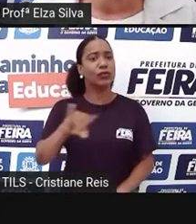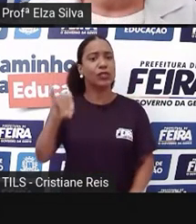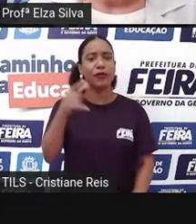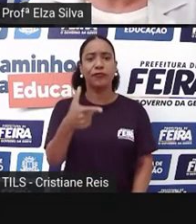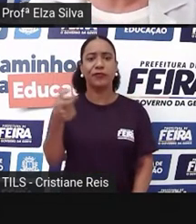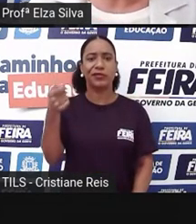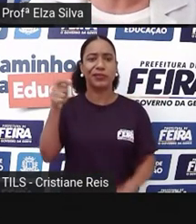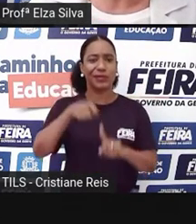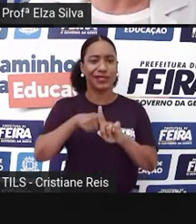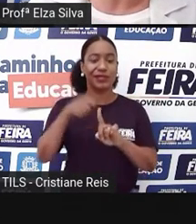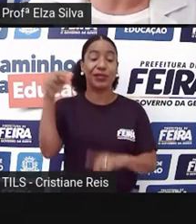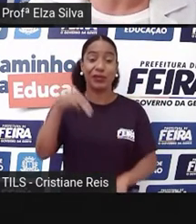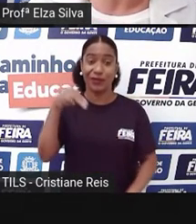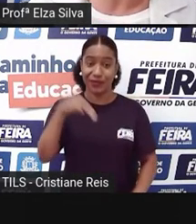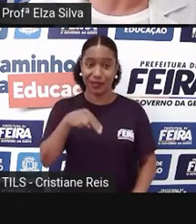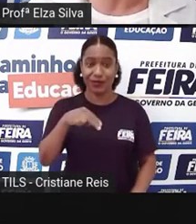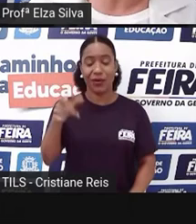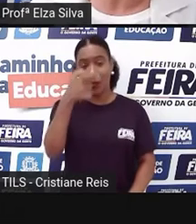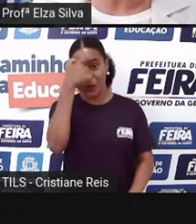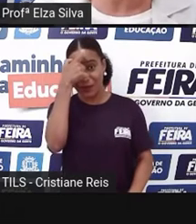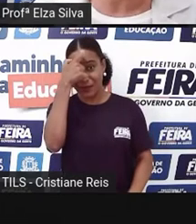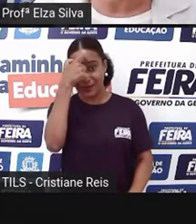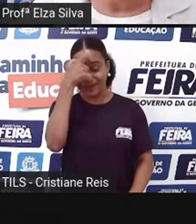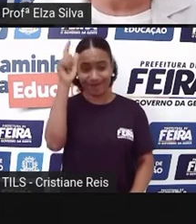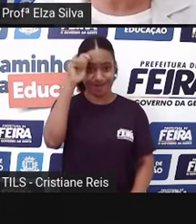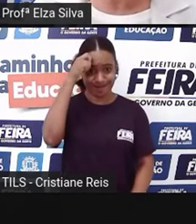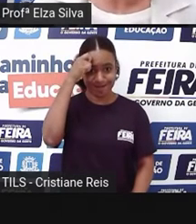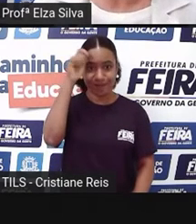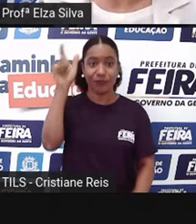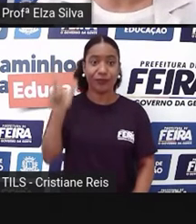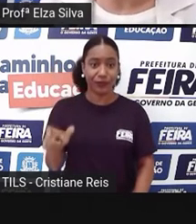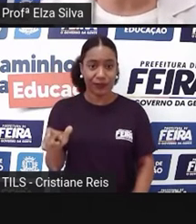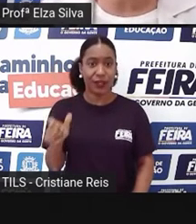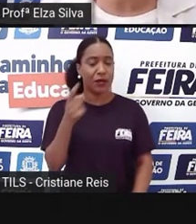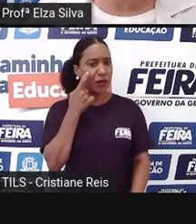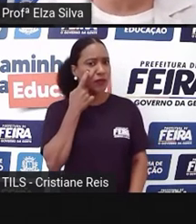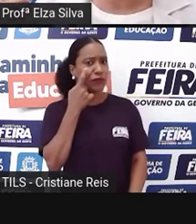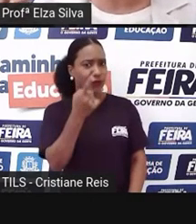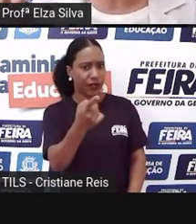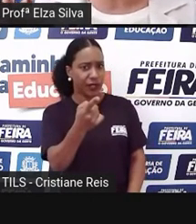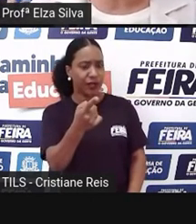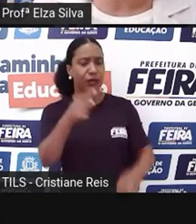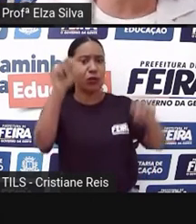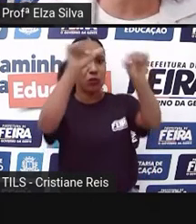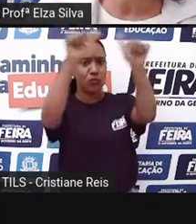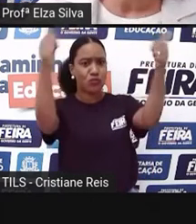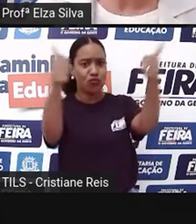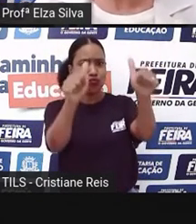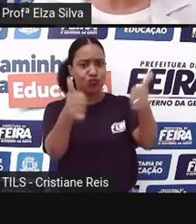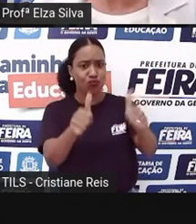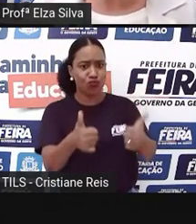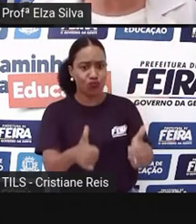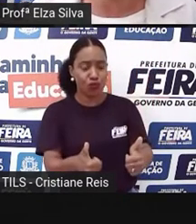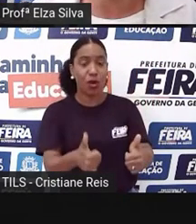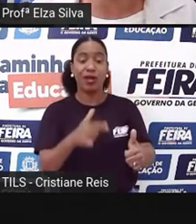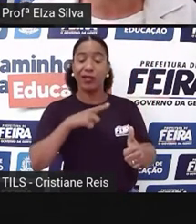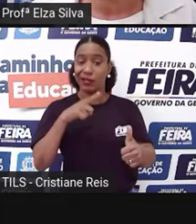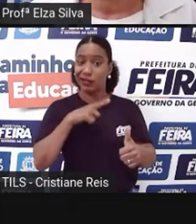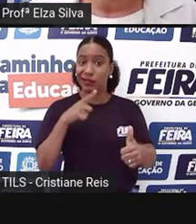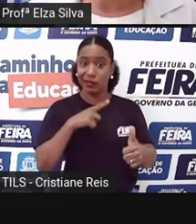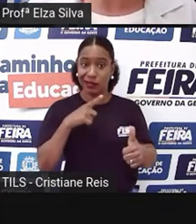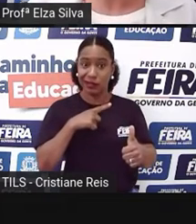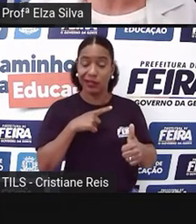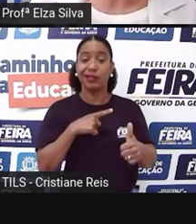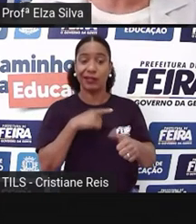E vocês estão vendo aqui um monumento. Esse monumento, ele é um monumento de bronze que foi erguido